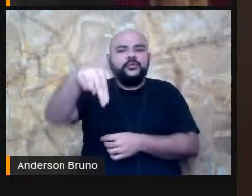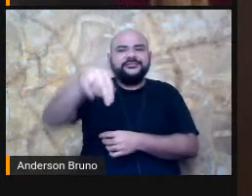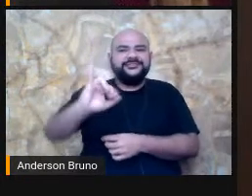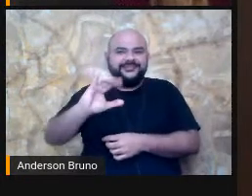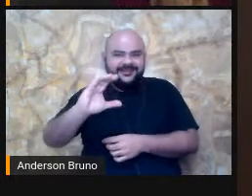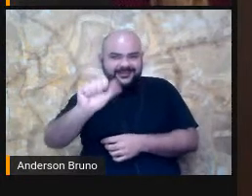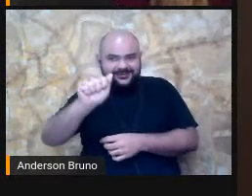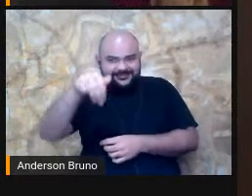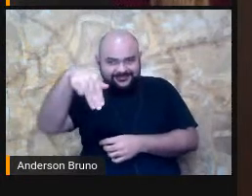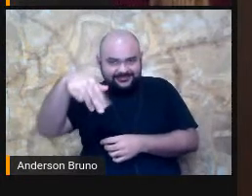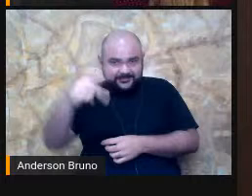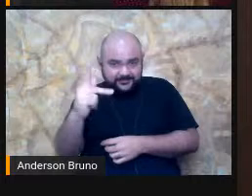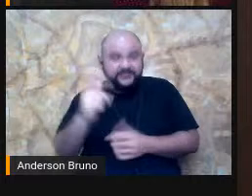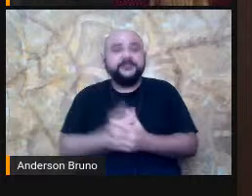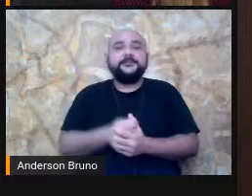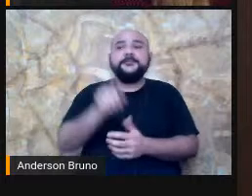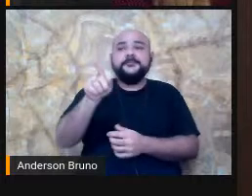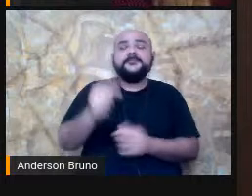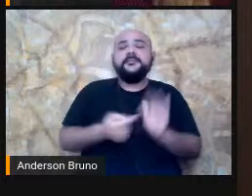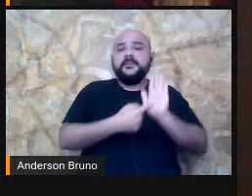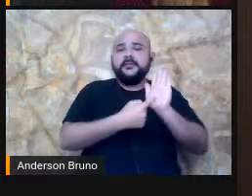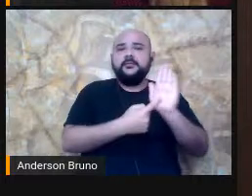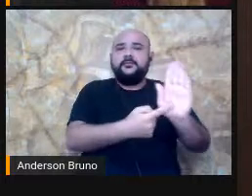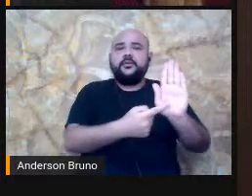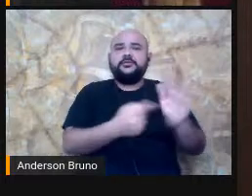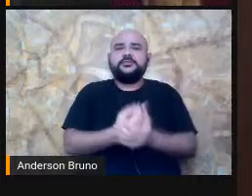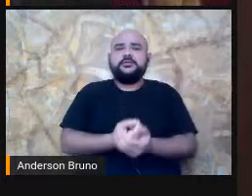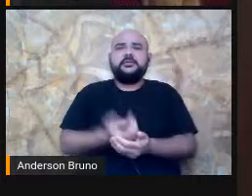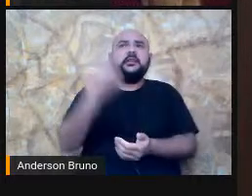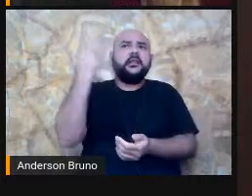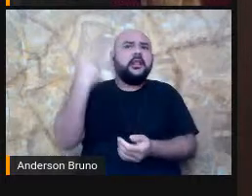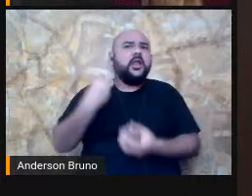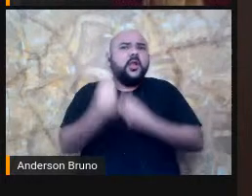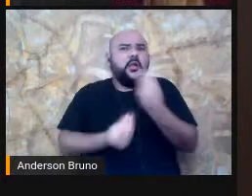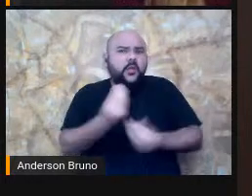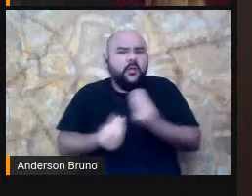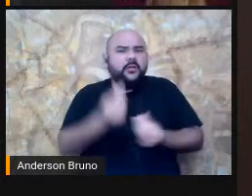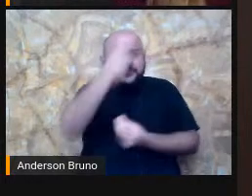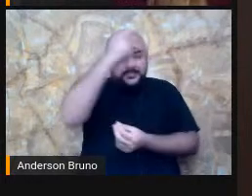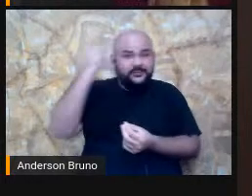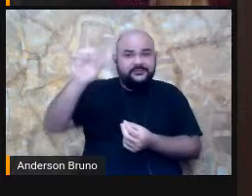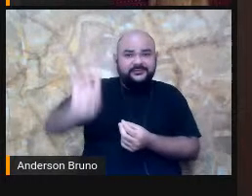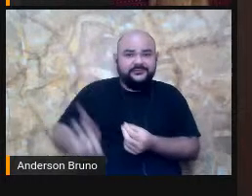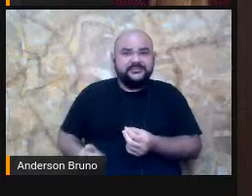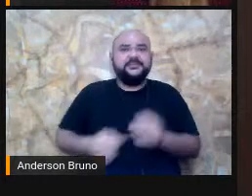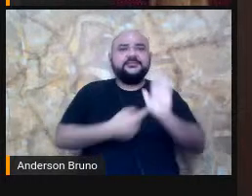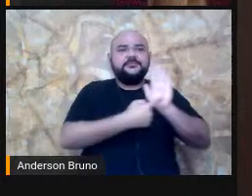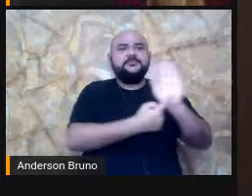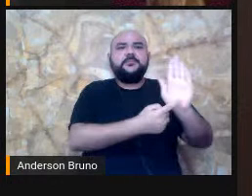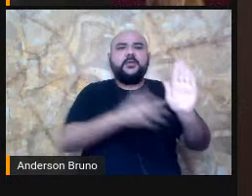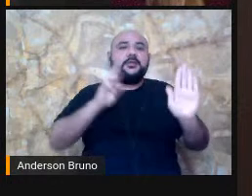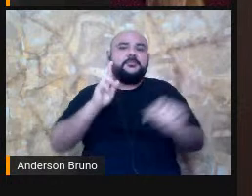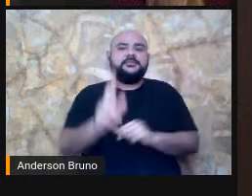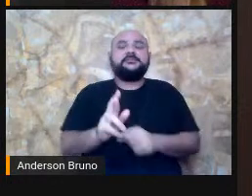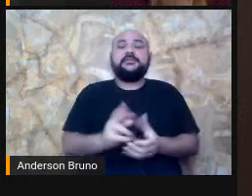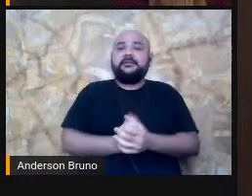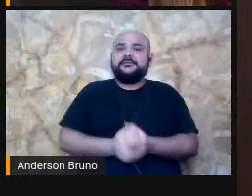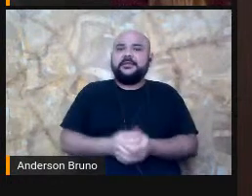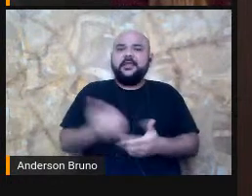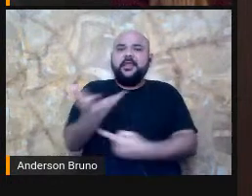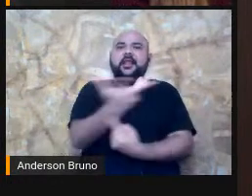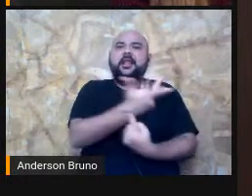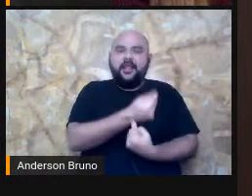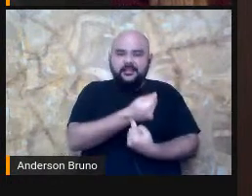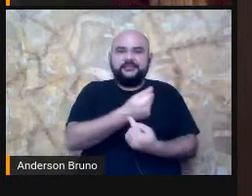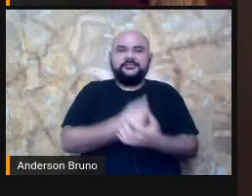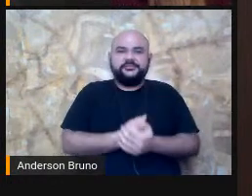as pessoas com deficiência foram representadas nas artes, né? Então, ela relata em um dos seus textos, eu deixo aqui no